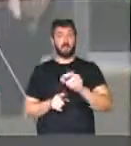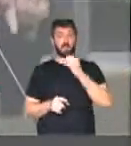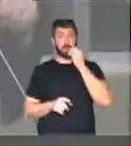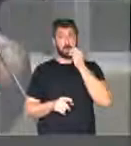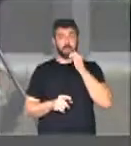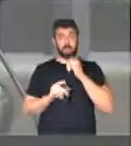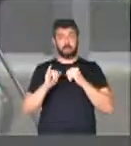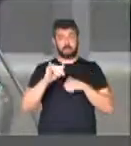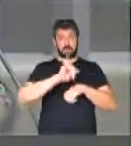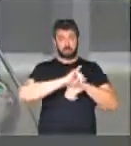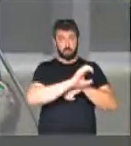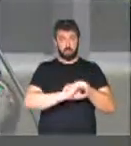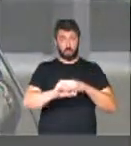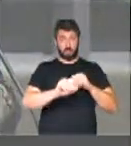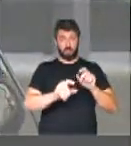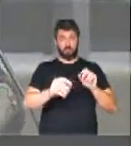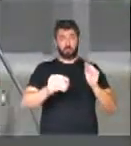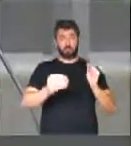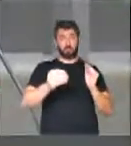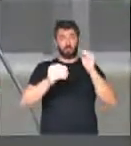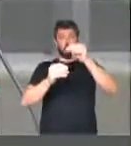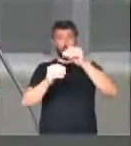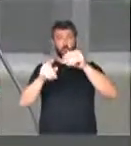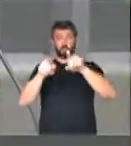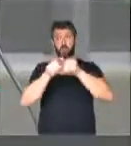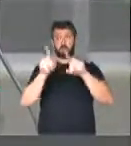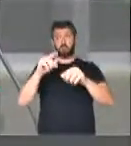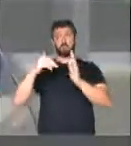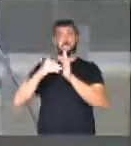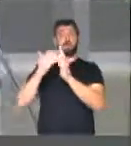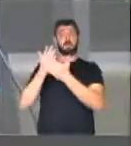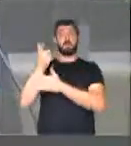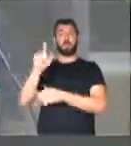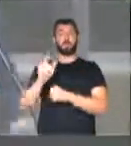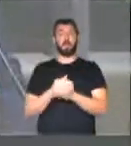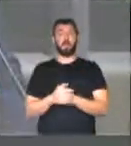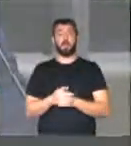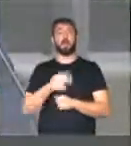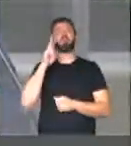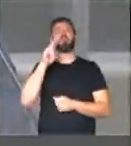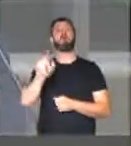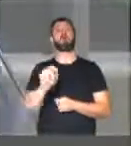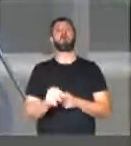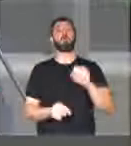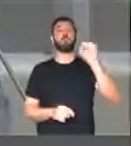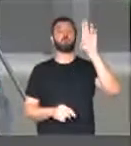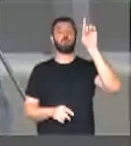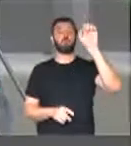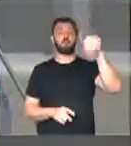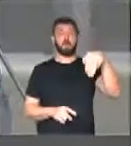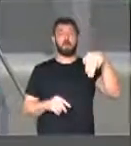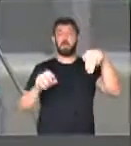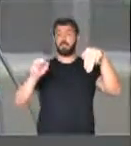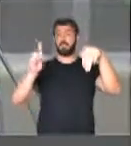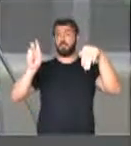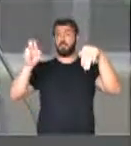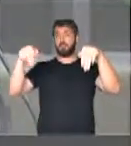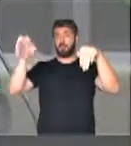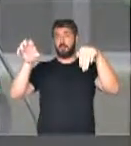se a gente não inclui o Centro-Oeste, pode ser que o Senado não aprove. Nós vamos ver o quê? Sudã, Sudene,